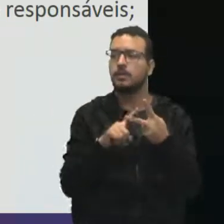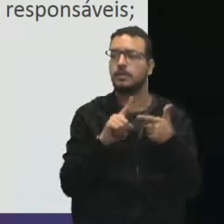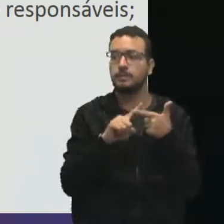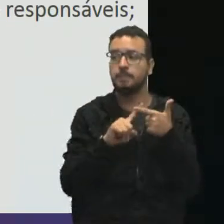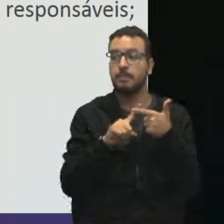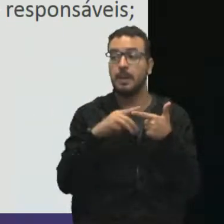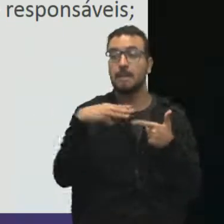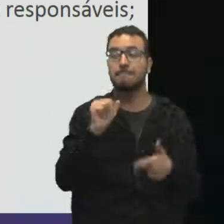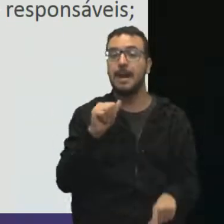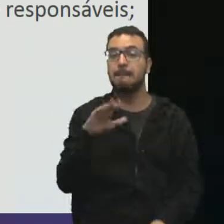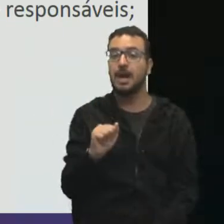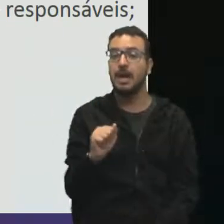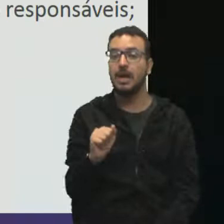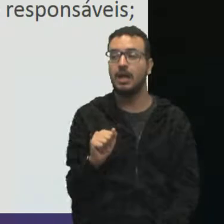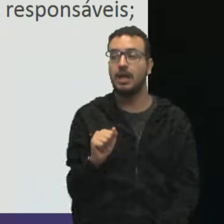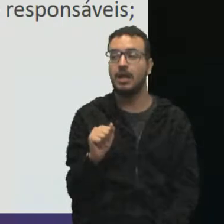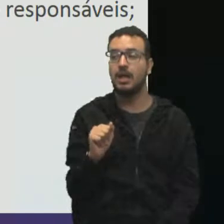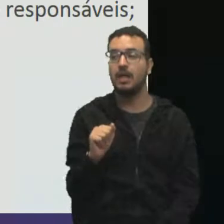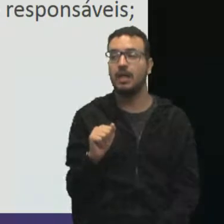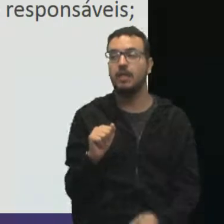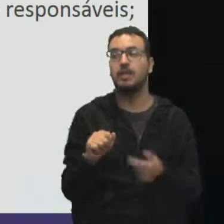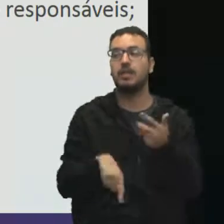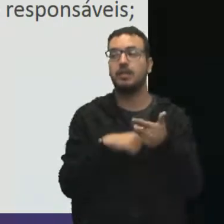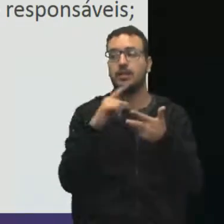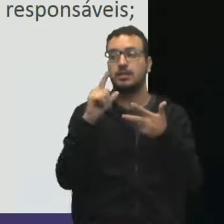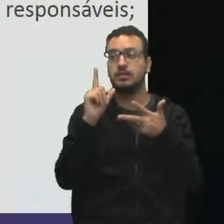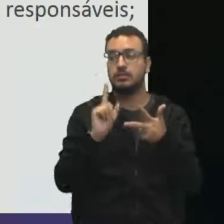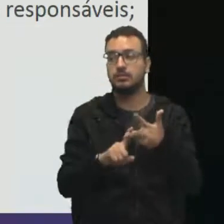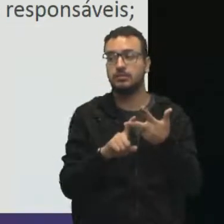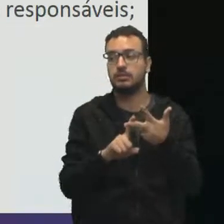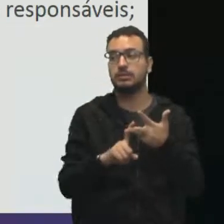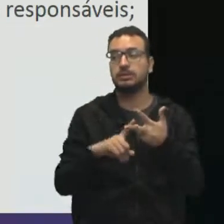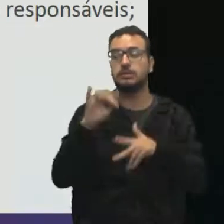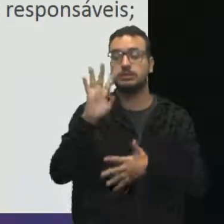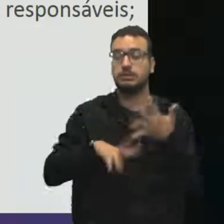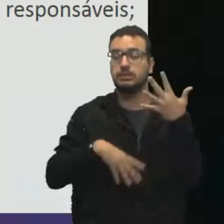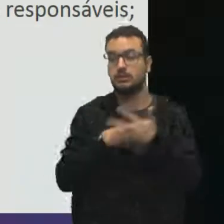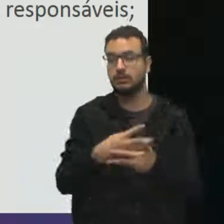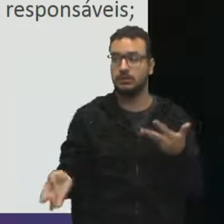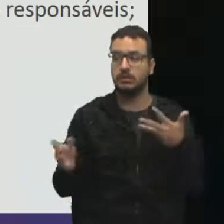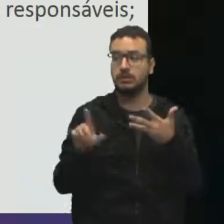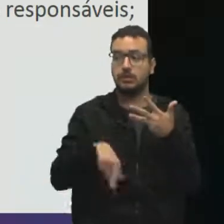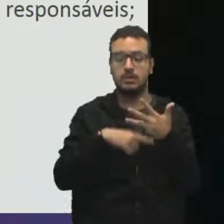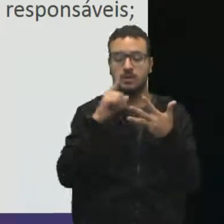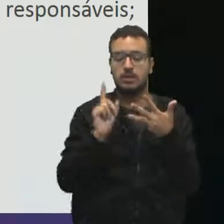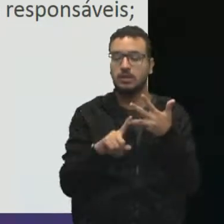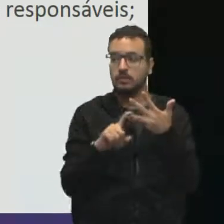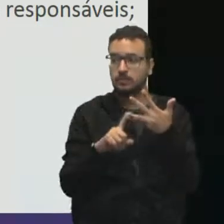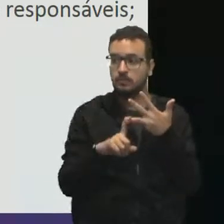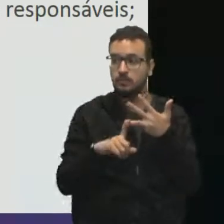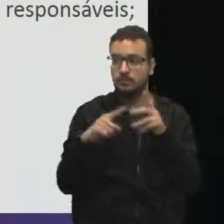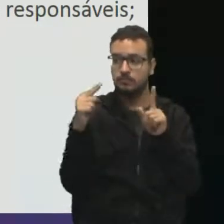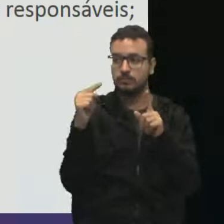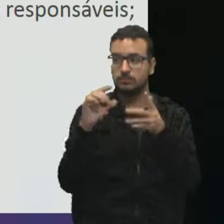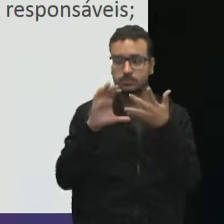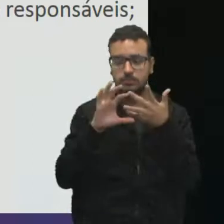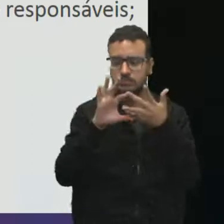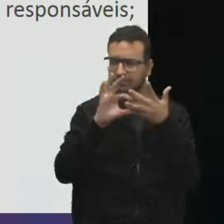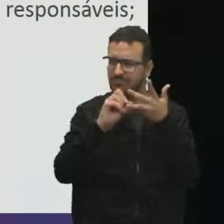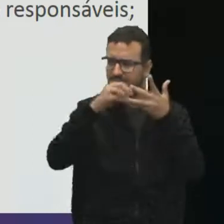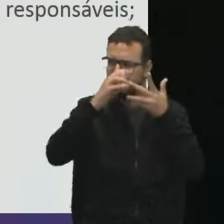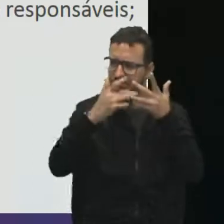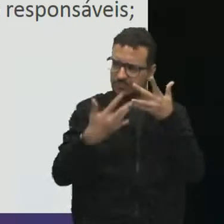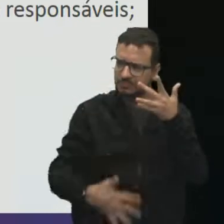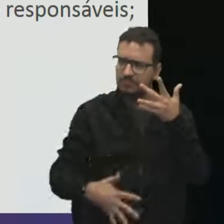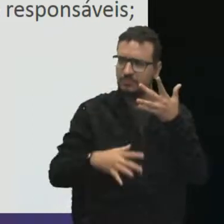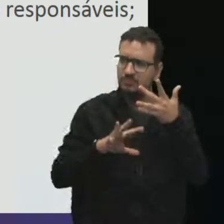mapa de stakeholders, depois a matriz de interesse versus poder e depois tipo, processo, indicadores